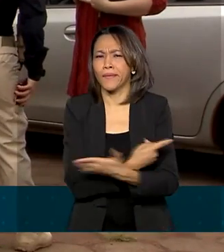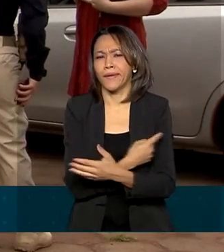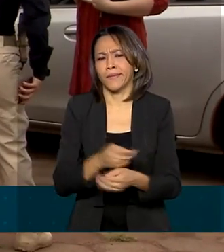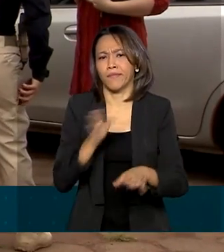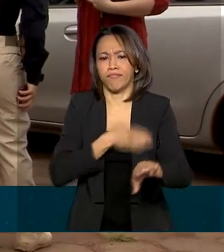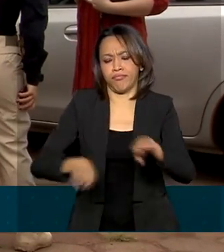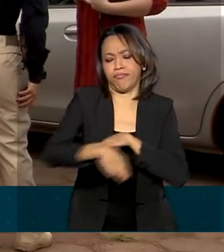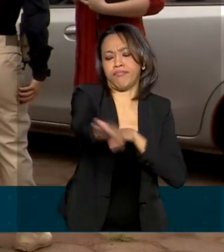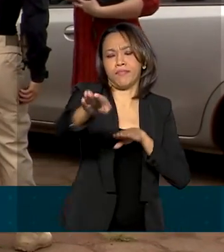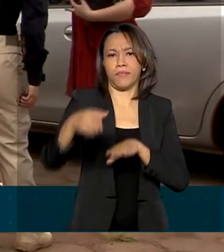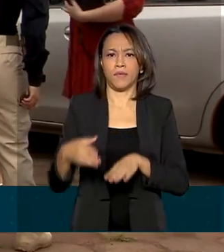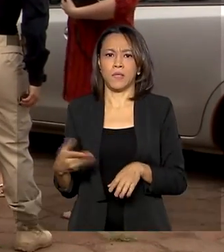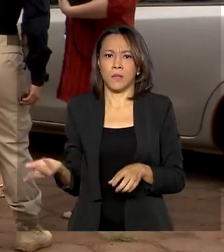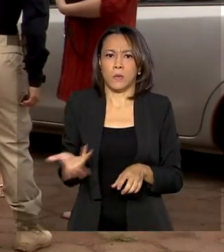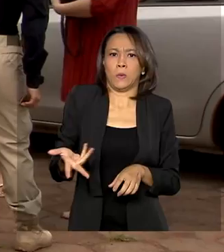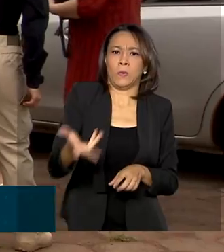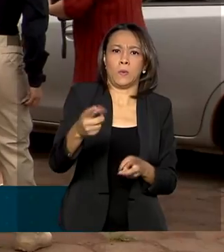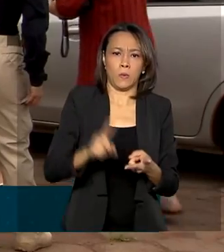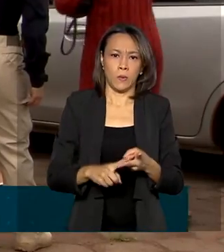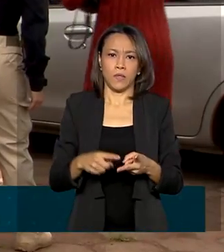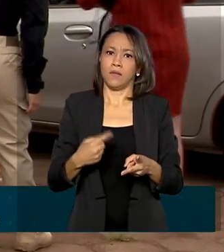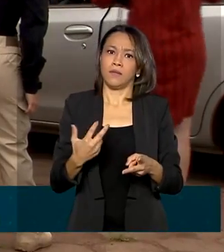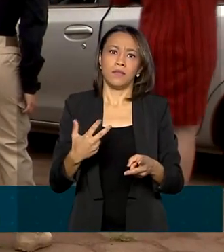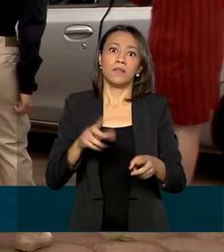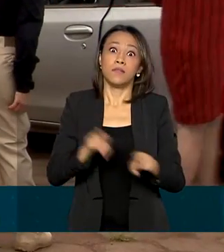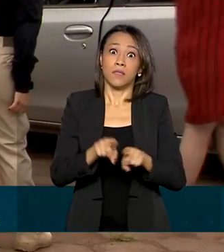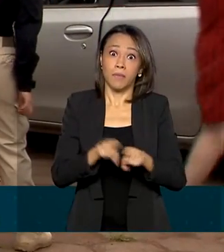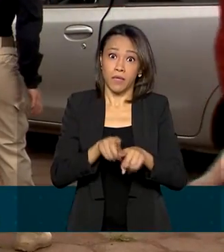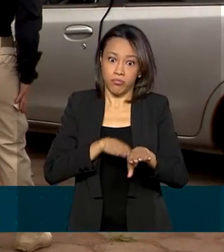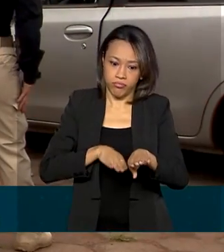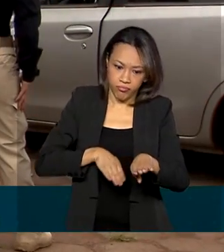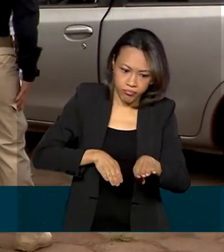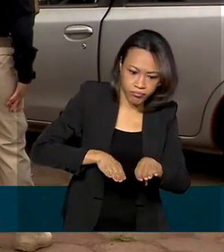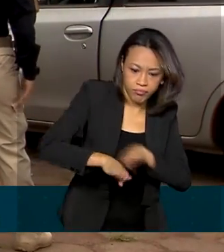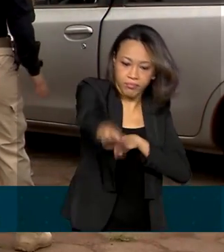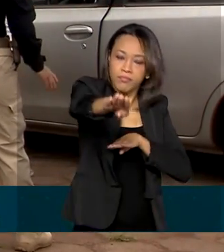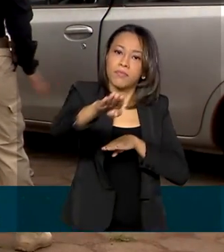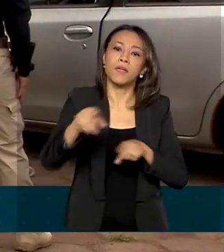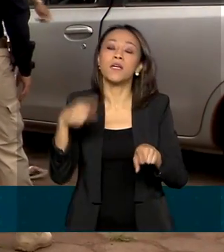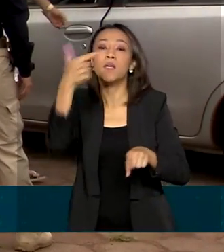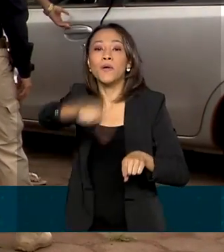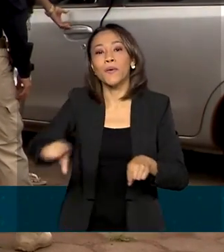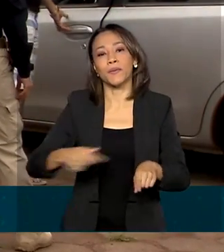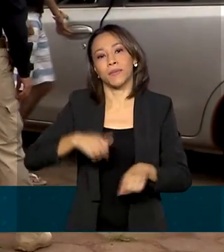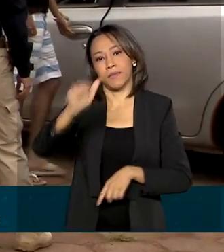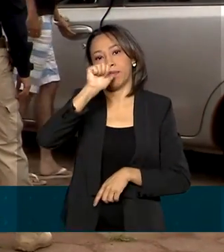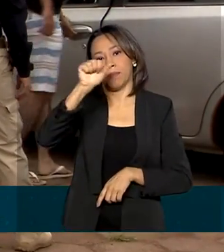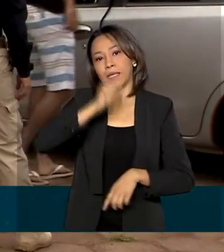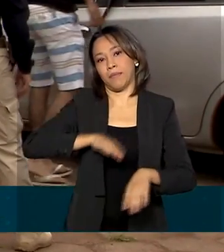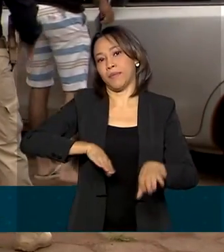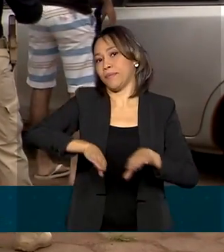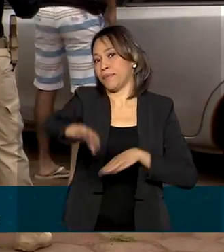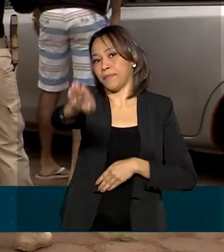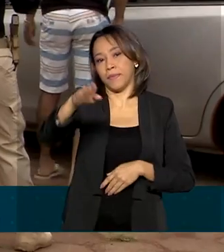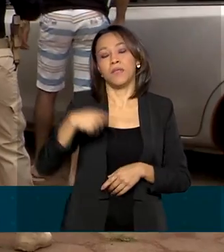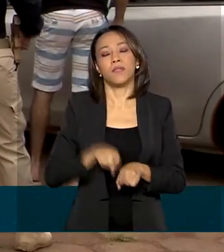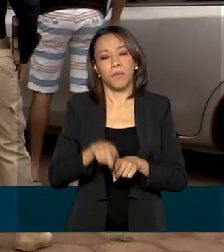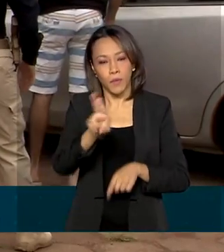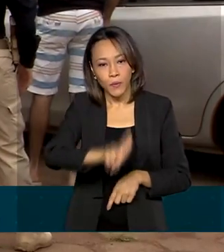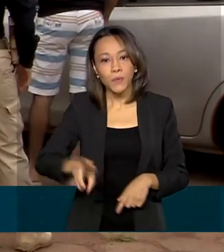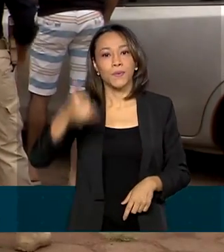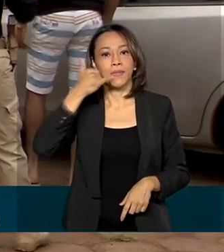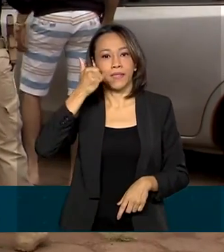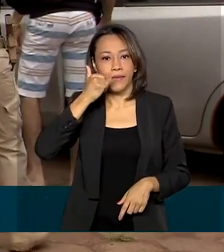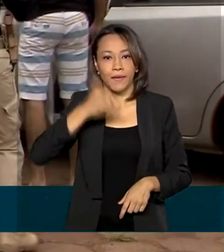ultrapassagens proibidas e o motorista que dirige alcoolizado, além do uso do celular ao